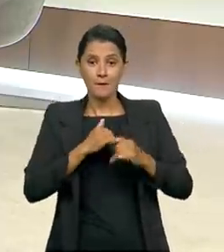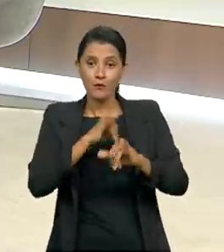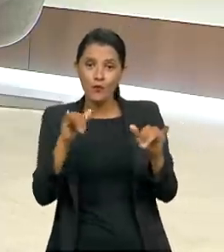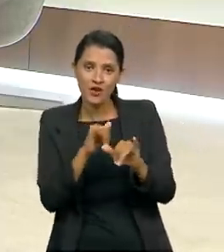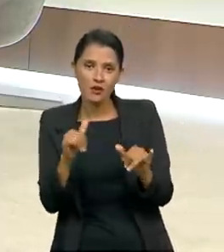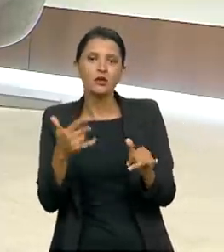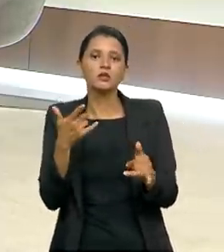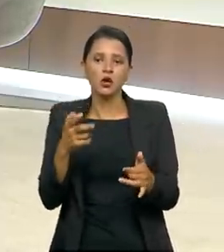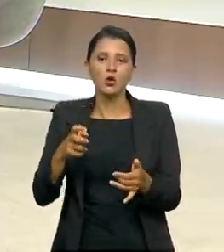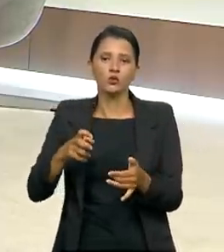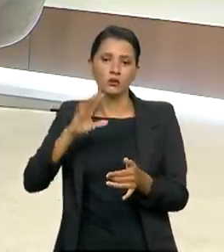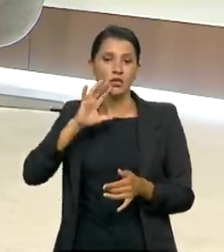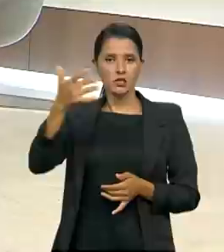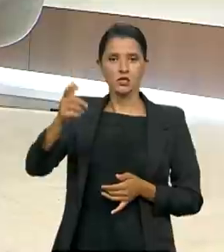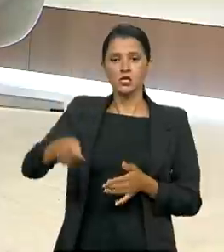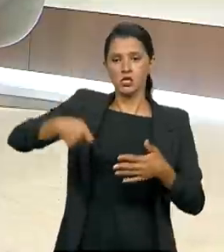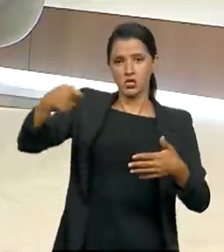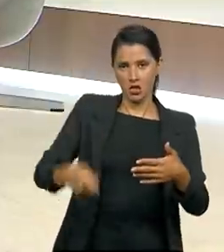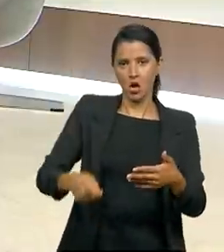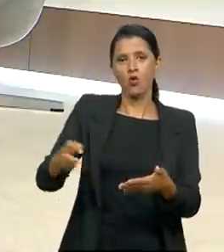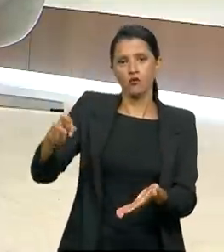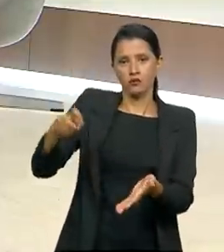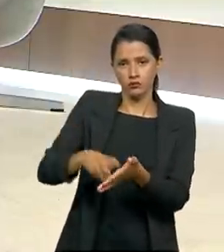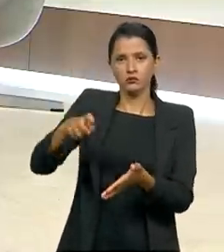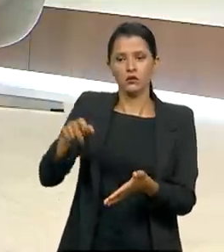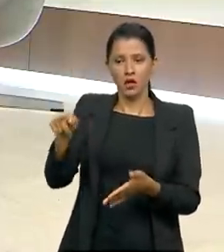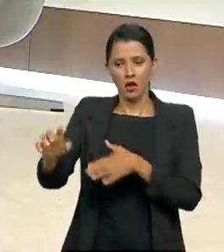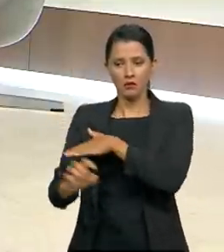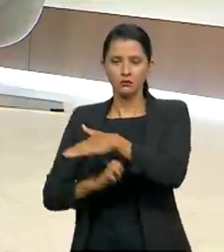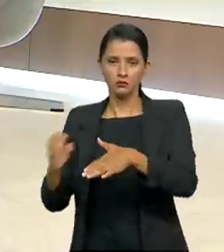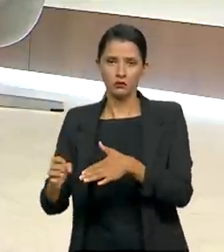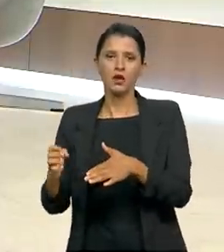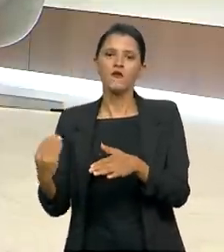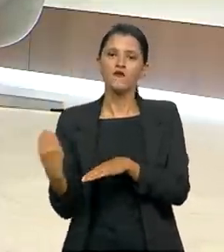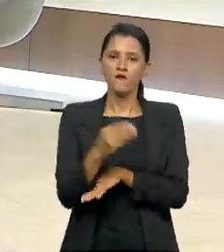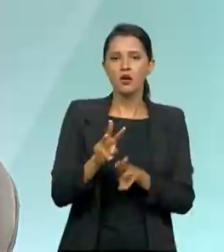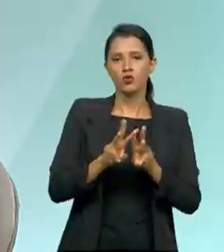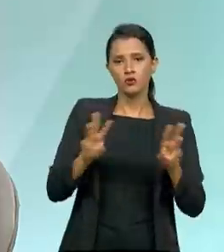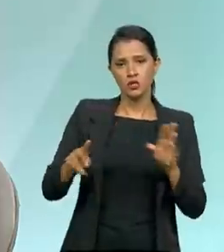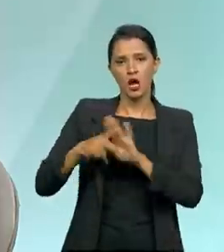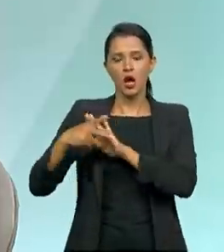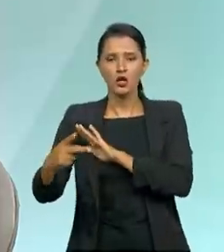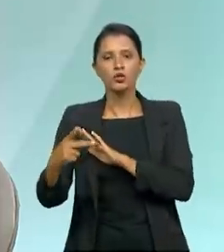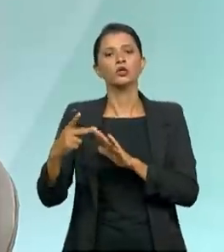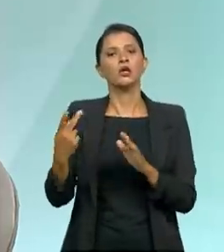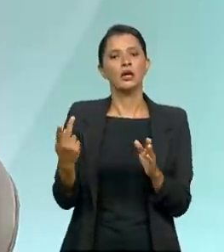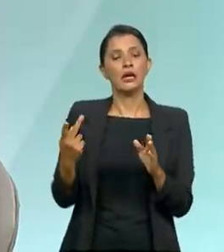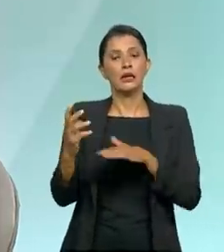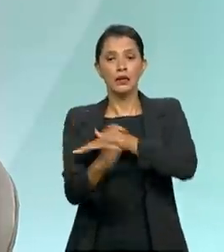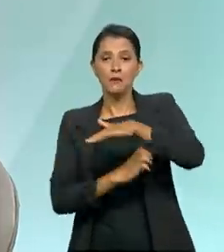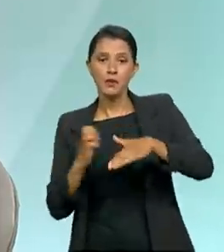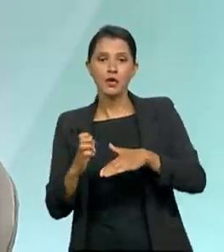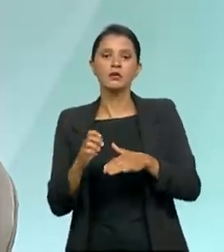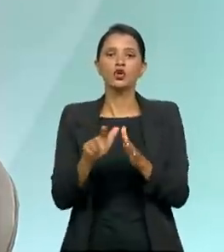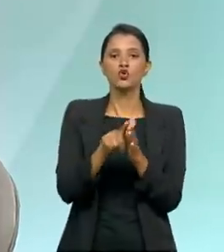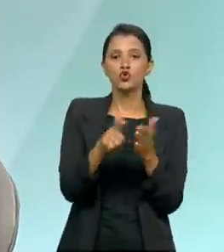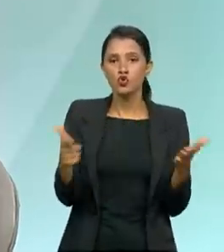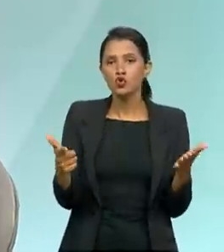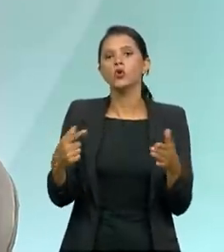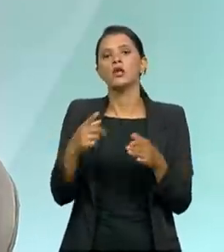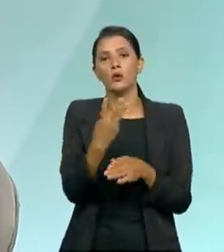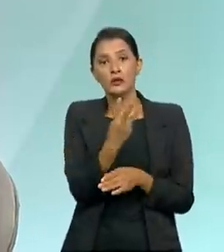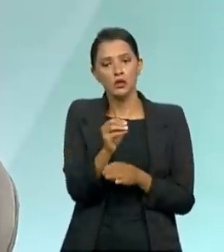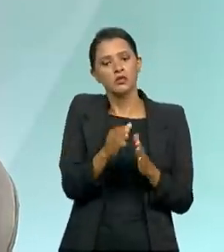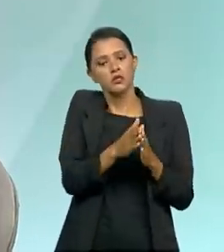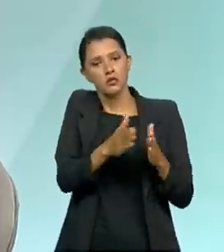condenatória, aquela decisão que condenou a empresa. Ela fica publicada no site da empresa, fica publicada em jornal de grande circulação por um período de até 30